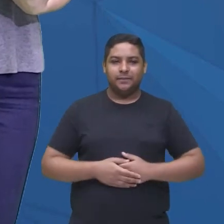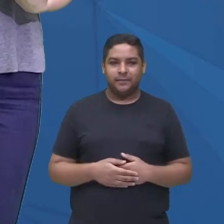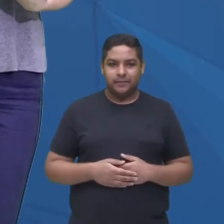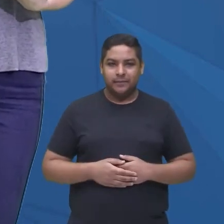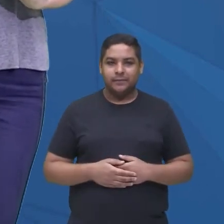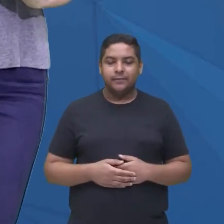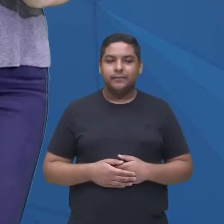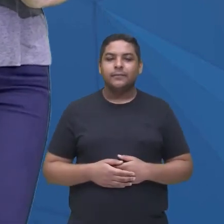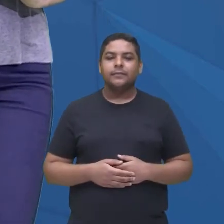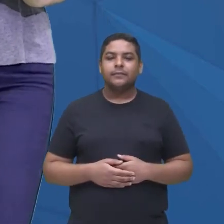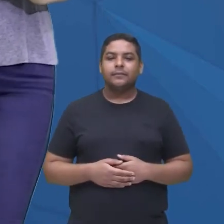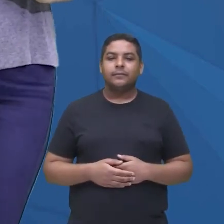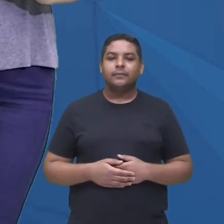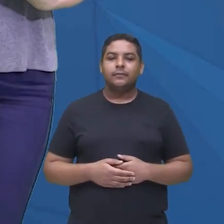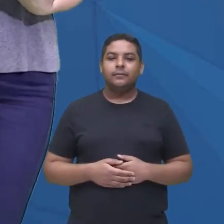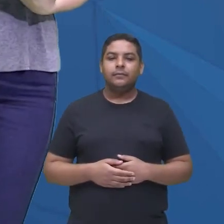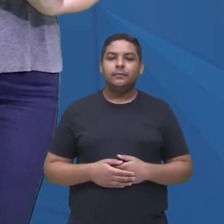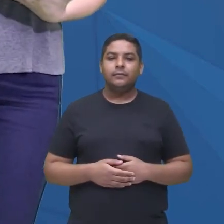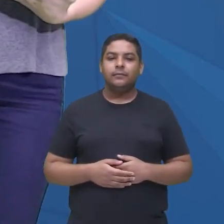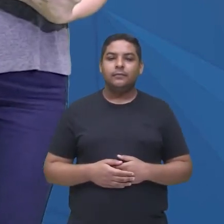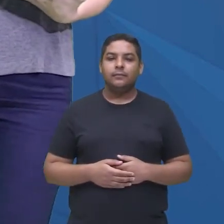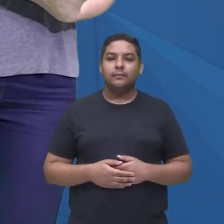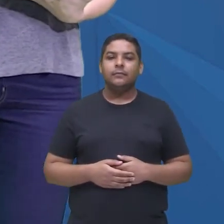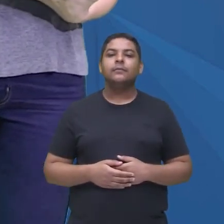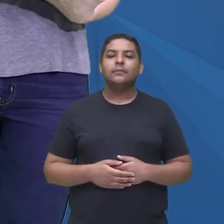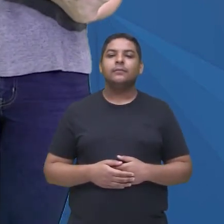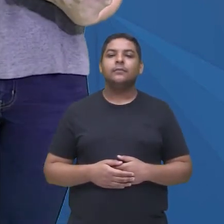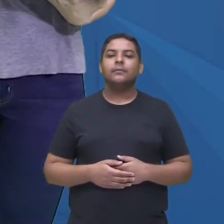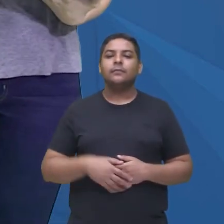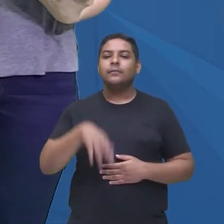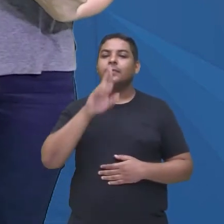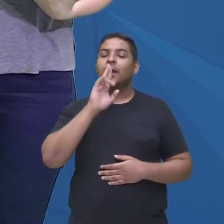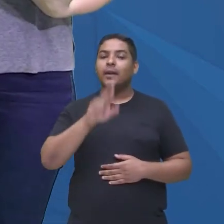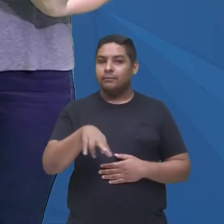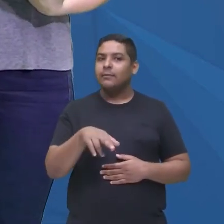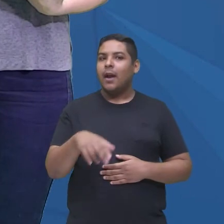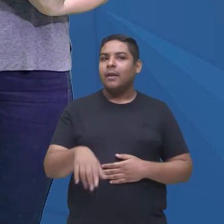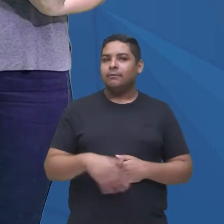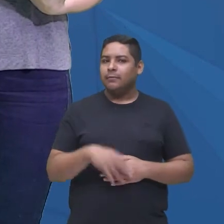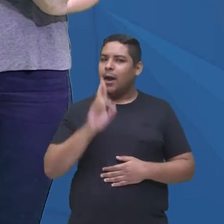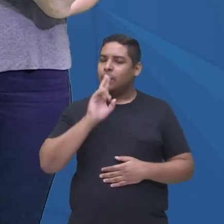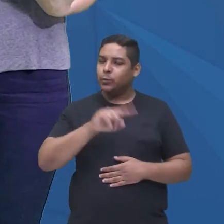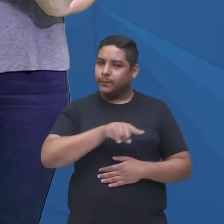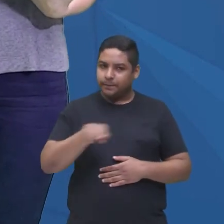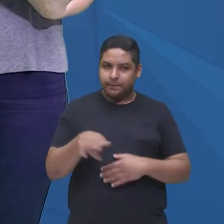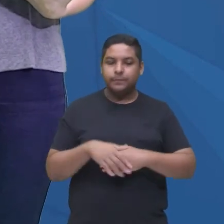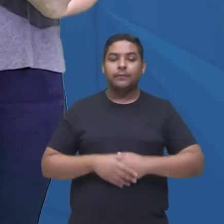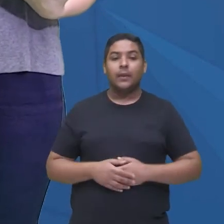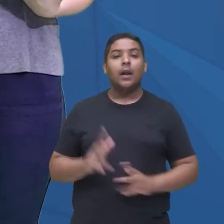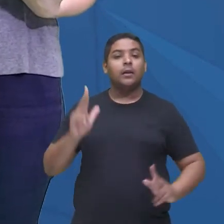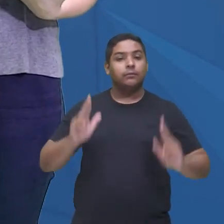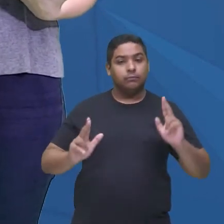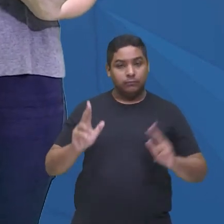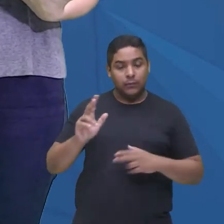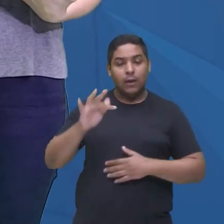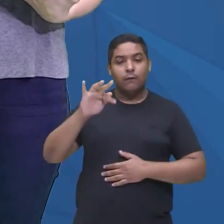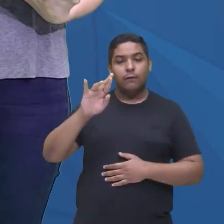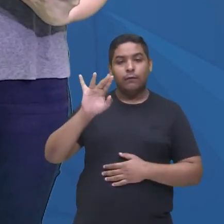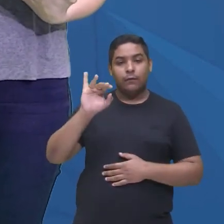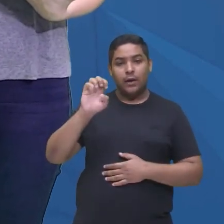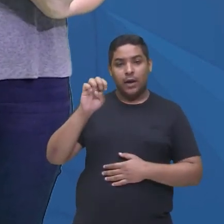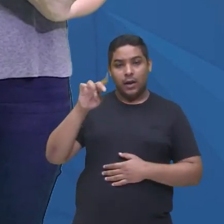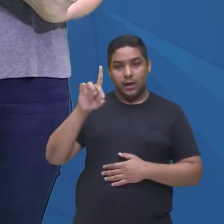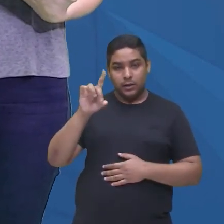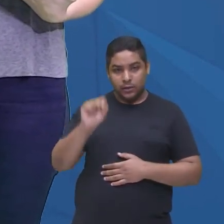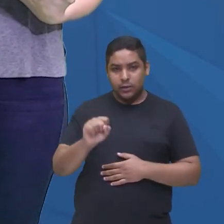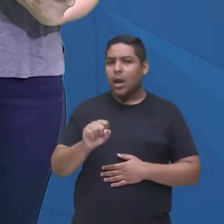eu trago, né, a pergunta da série Friends, olha só, na série de TV Friends, qual é o vício de